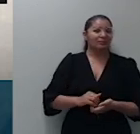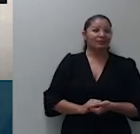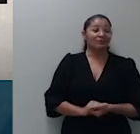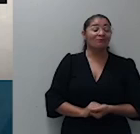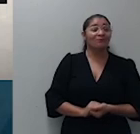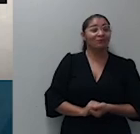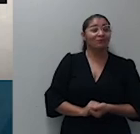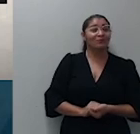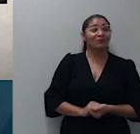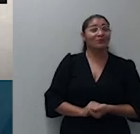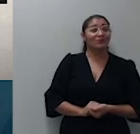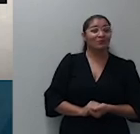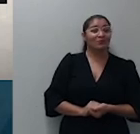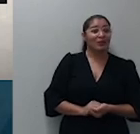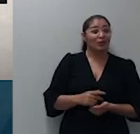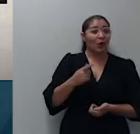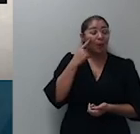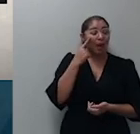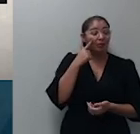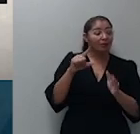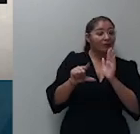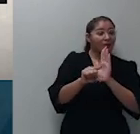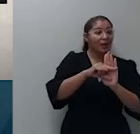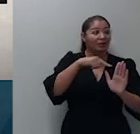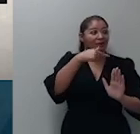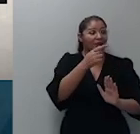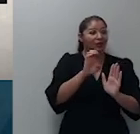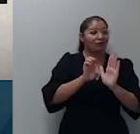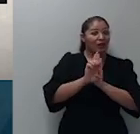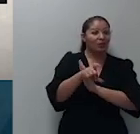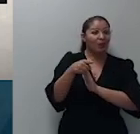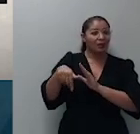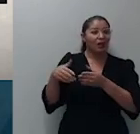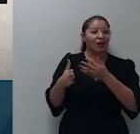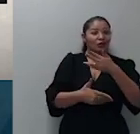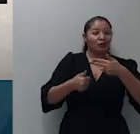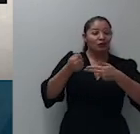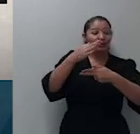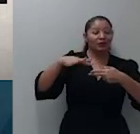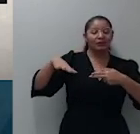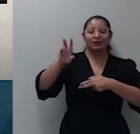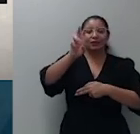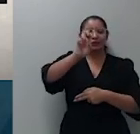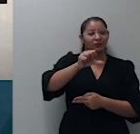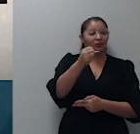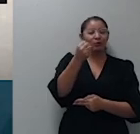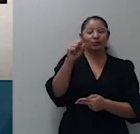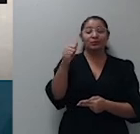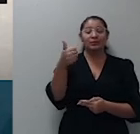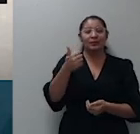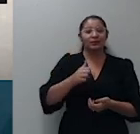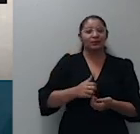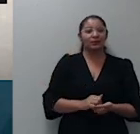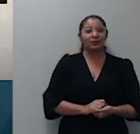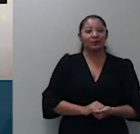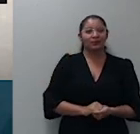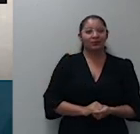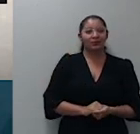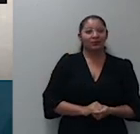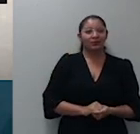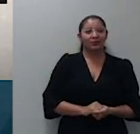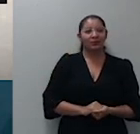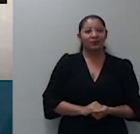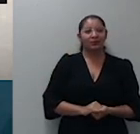sub mentas 2 e 3 disse nos termos da súmula 581 desta casa a recuperação judicial do devedor principal